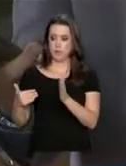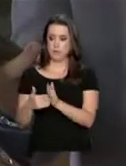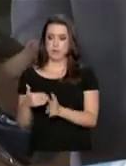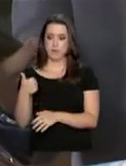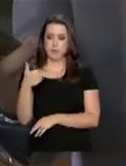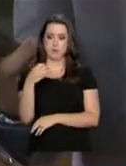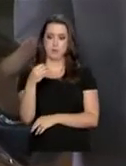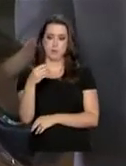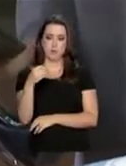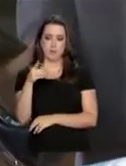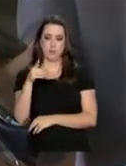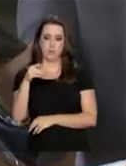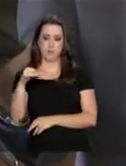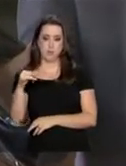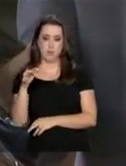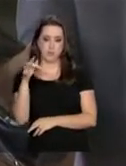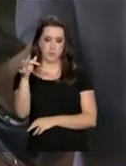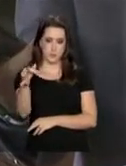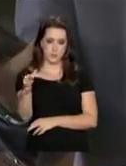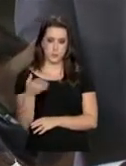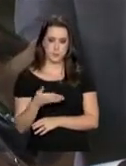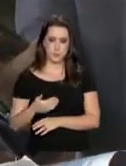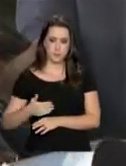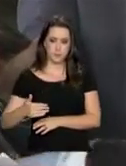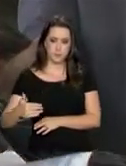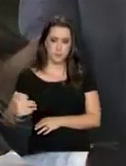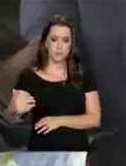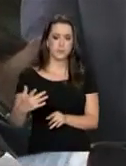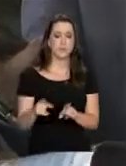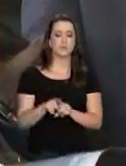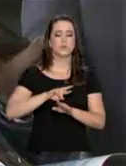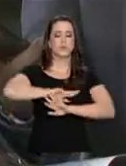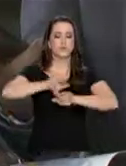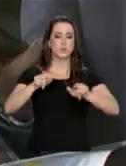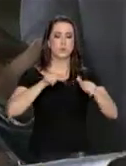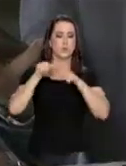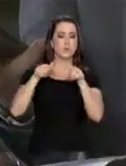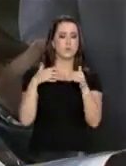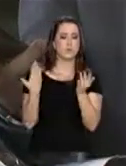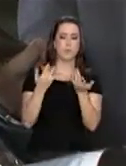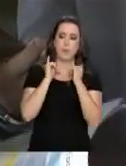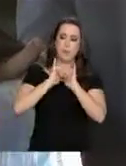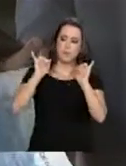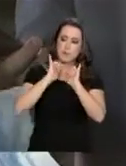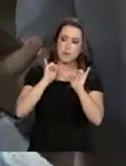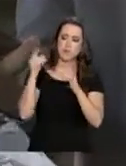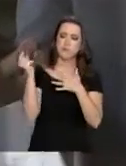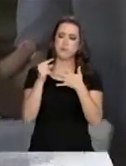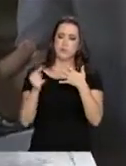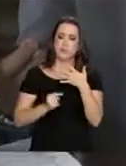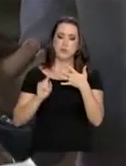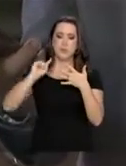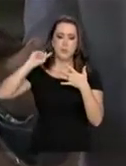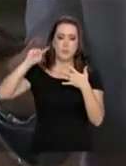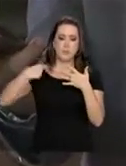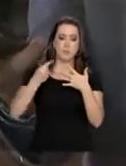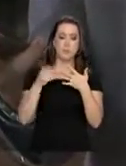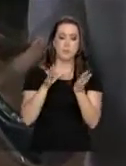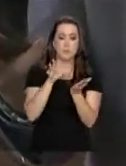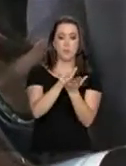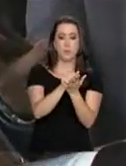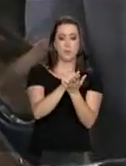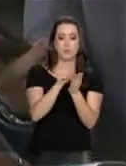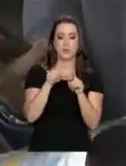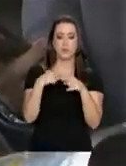os próximos 100 dias. Nós teremos uma série de ações que vão ser noticiadas logo depois da posse.